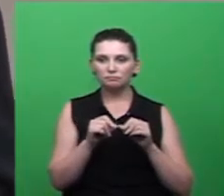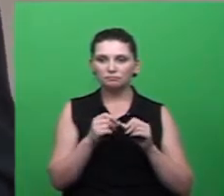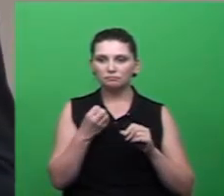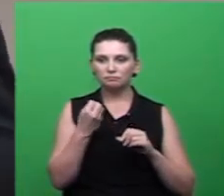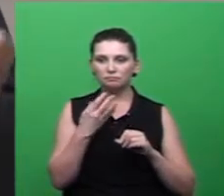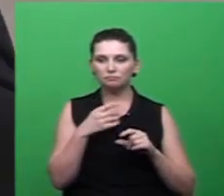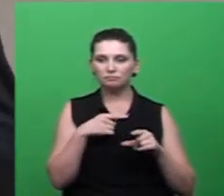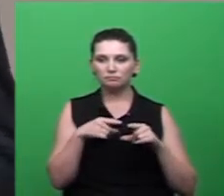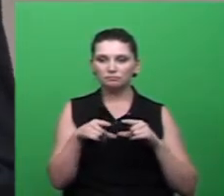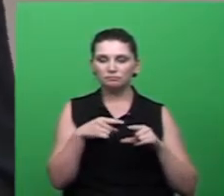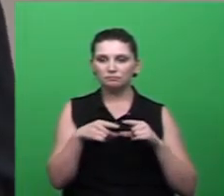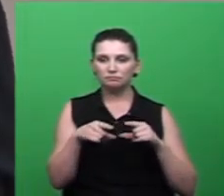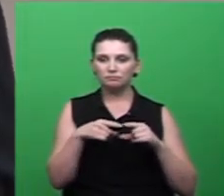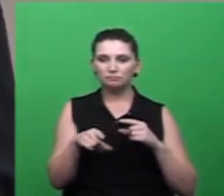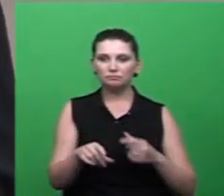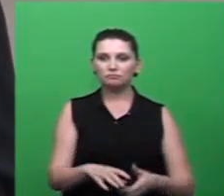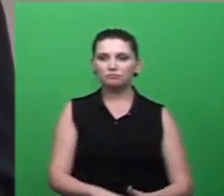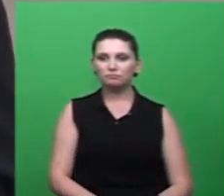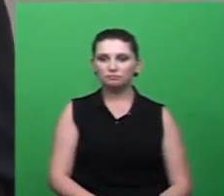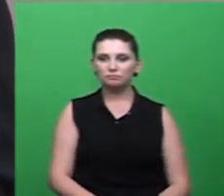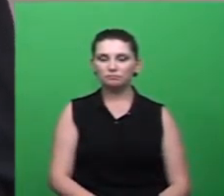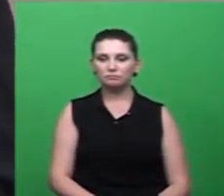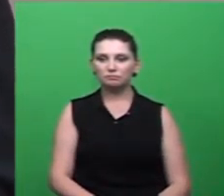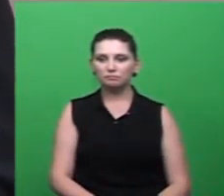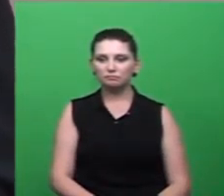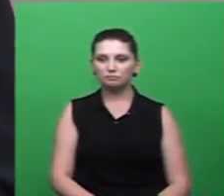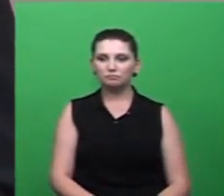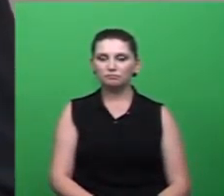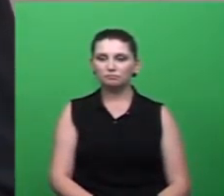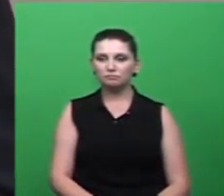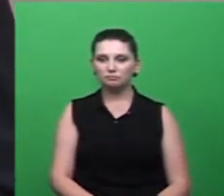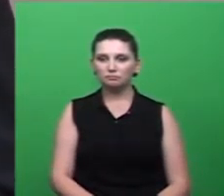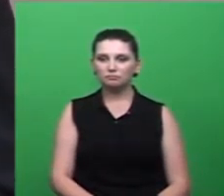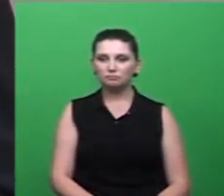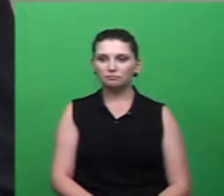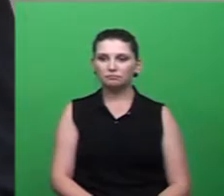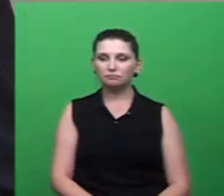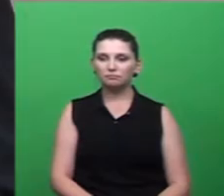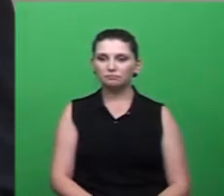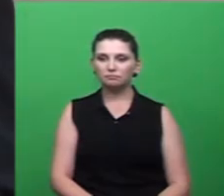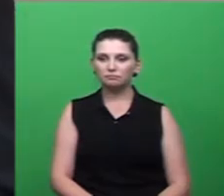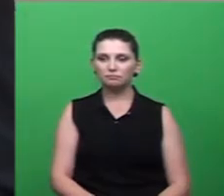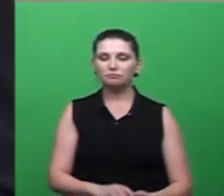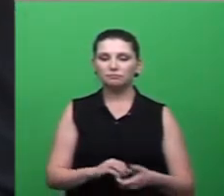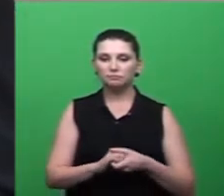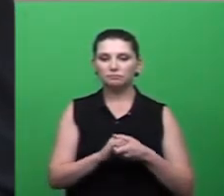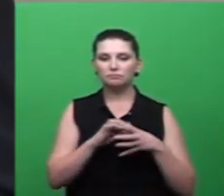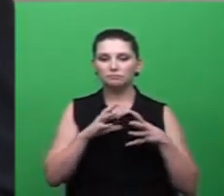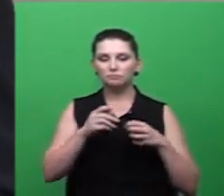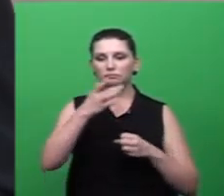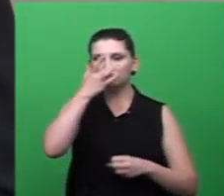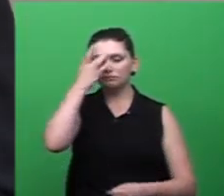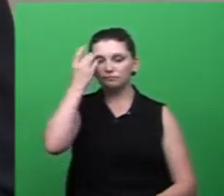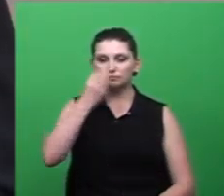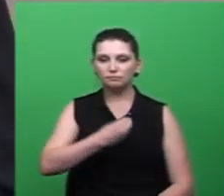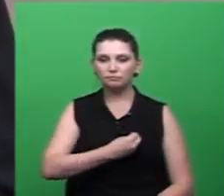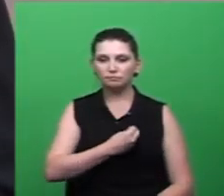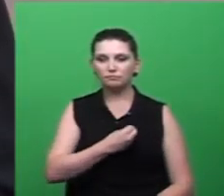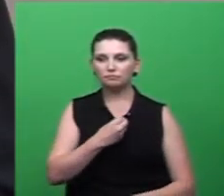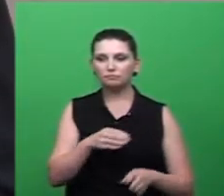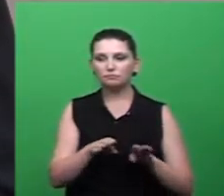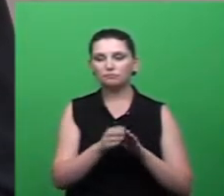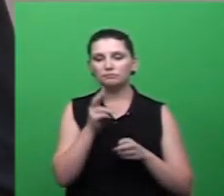comunidade cumprimentar a todos vocês aqui presentes a todos que nos assistem falar sobre